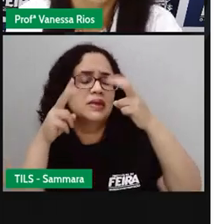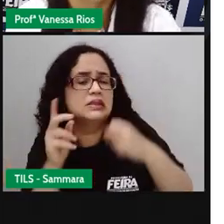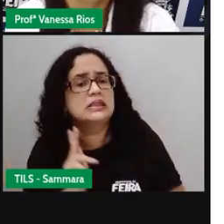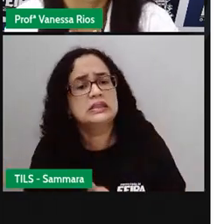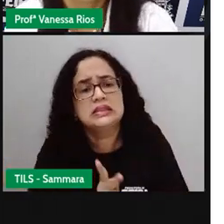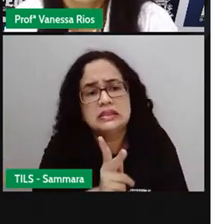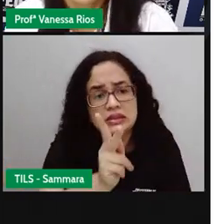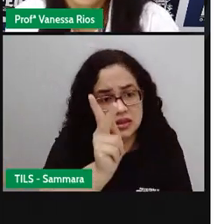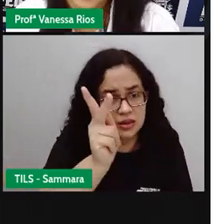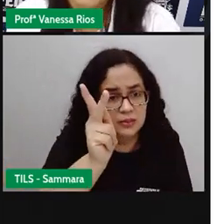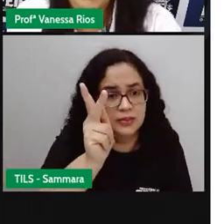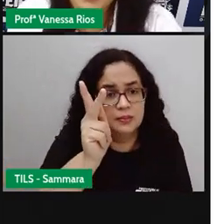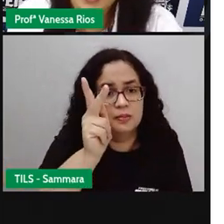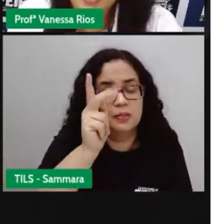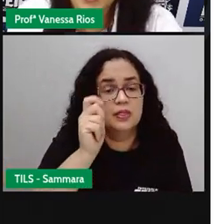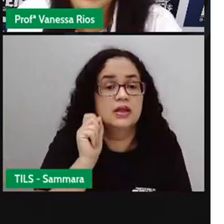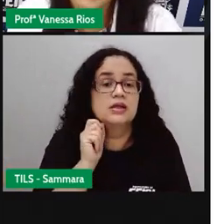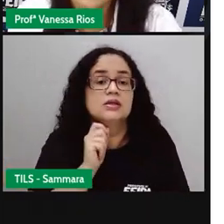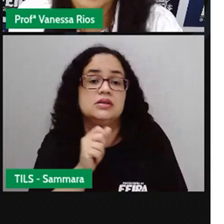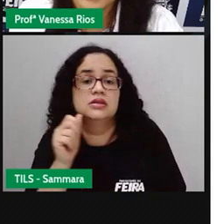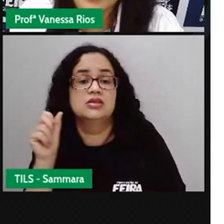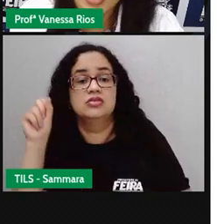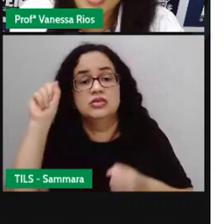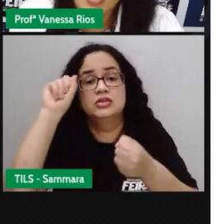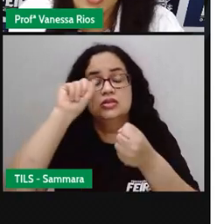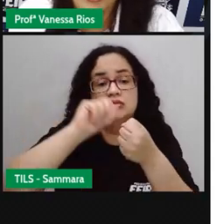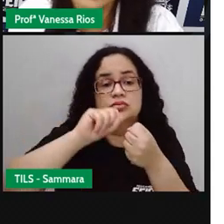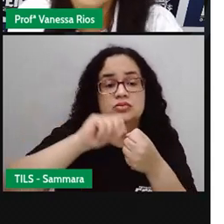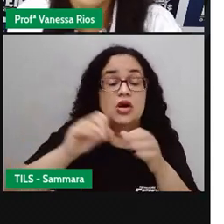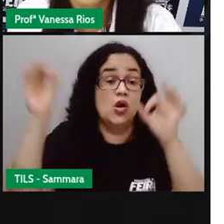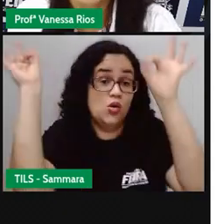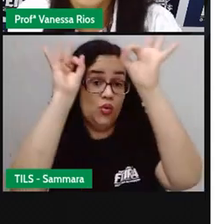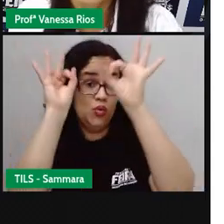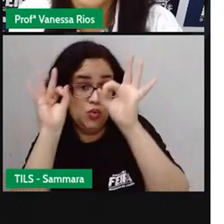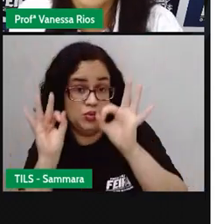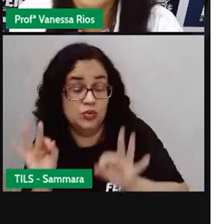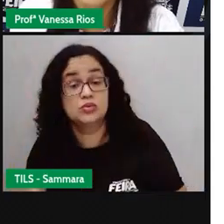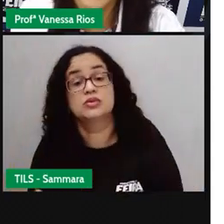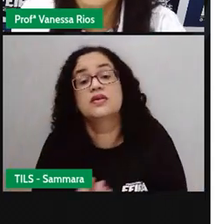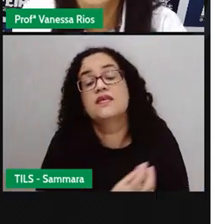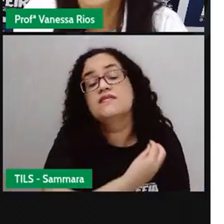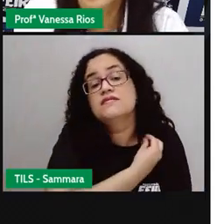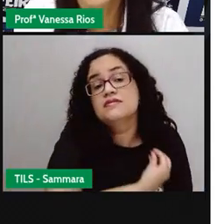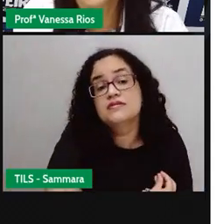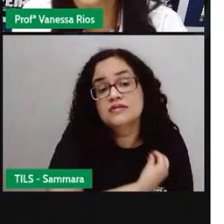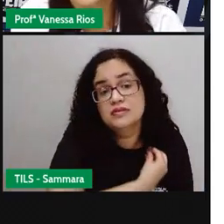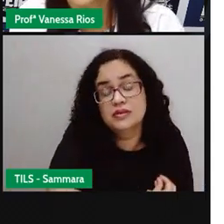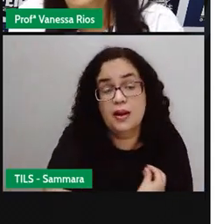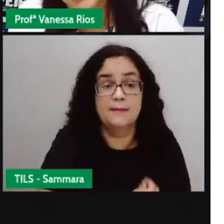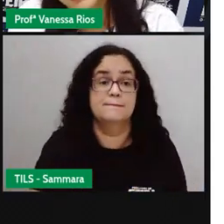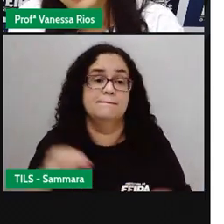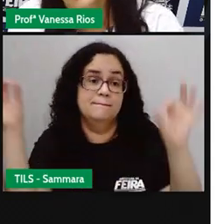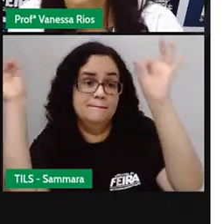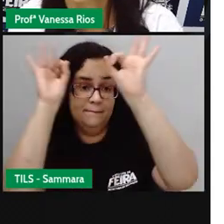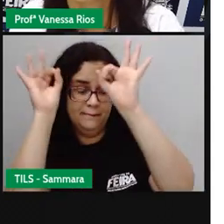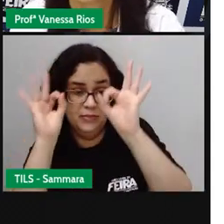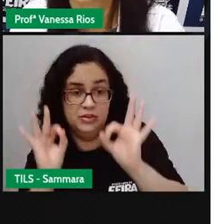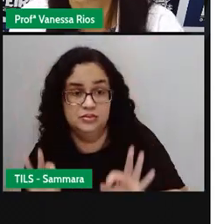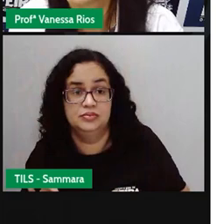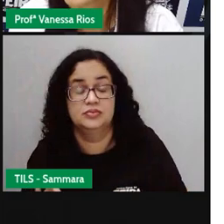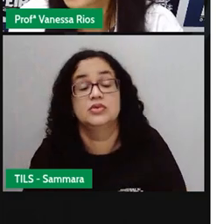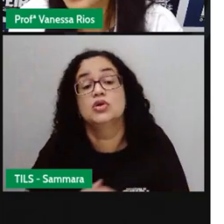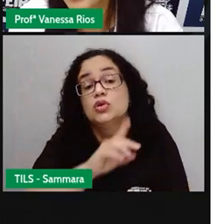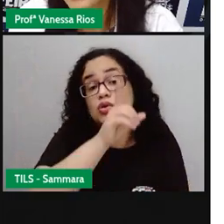tempo, quando eu estou aí fazendo as minhas ações, né? Organizando a minha vida dentro daquilo que eu planejo fazer